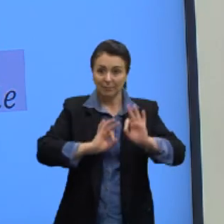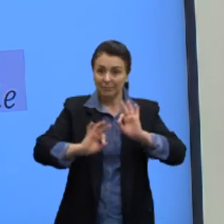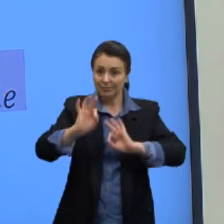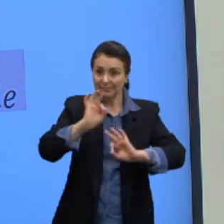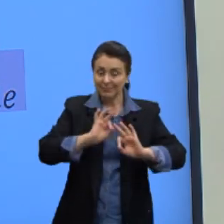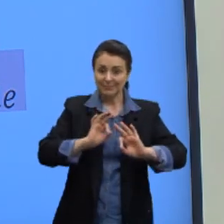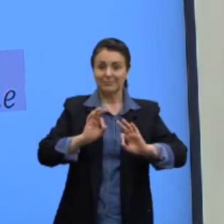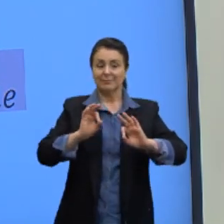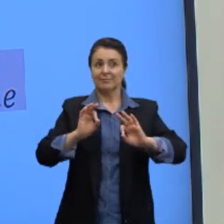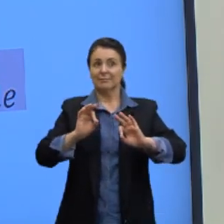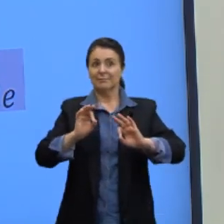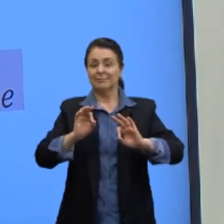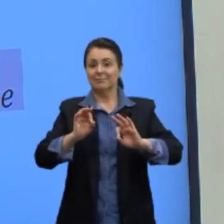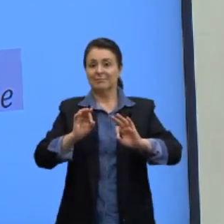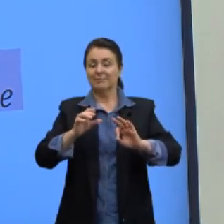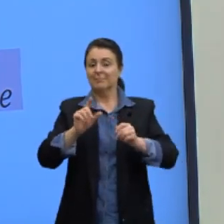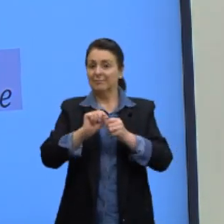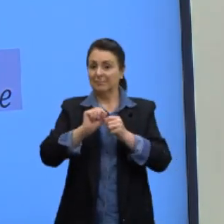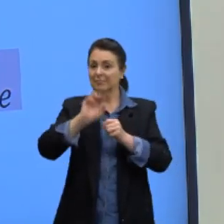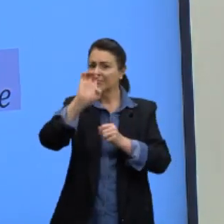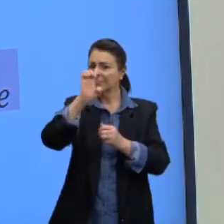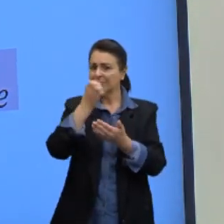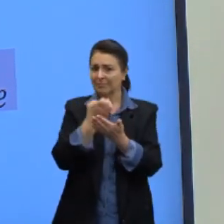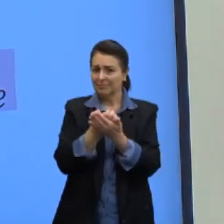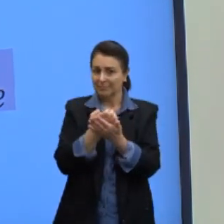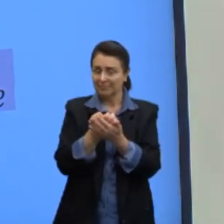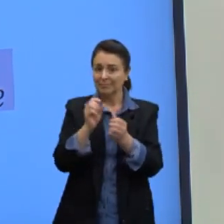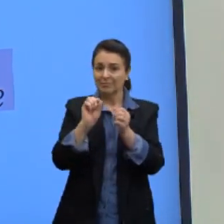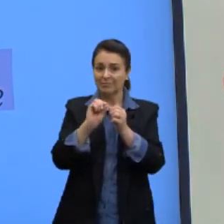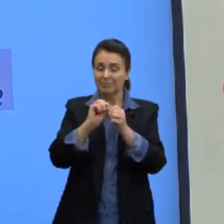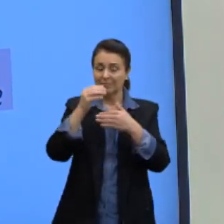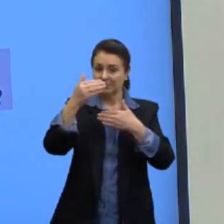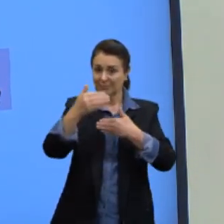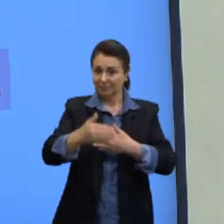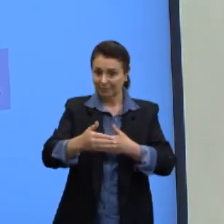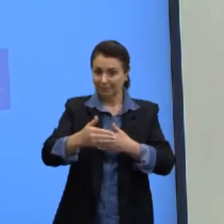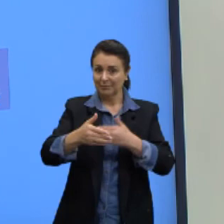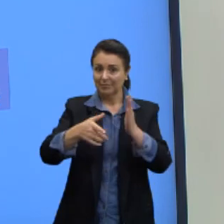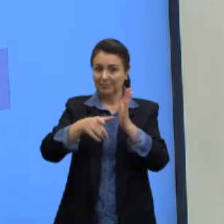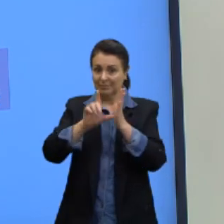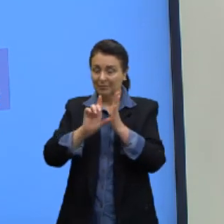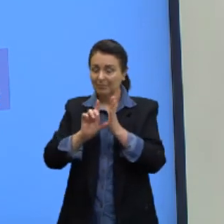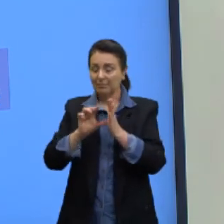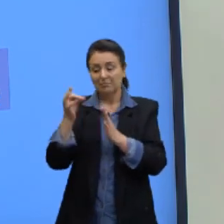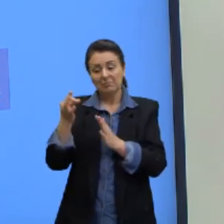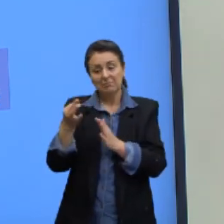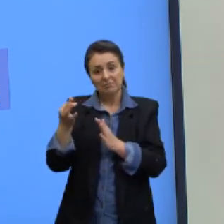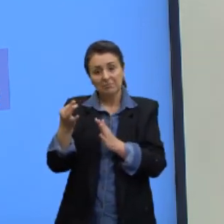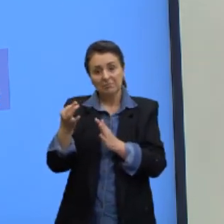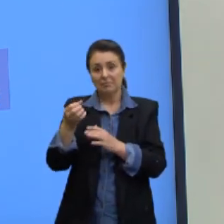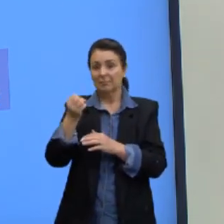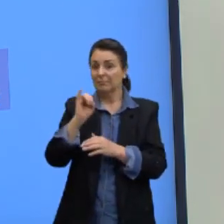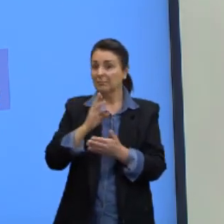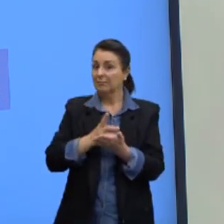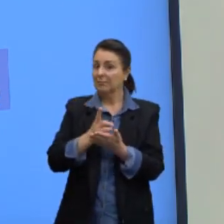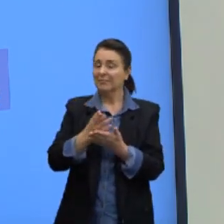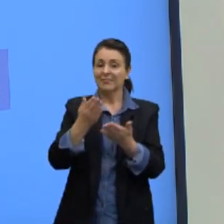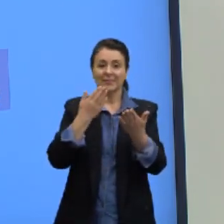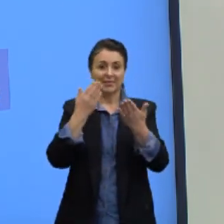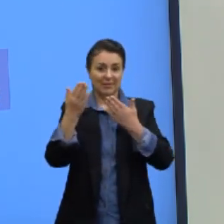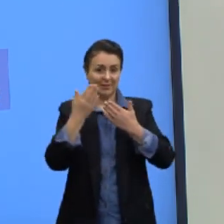tirar dúvidas e fazer os seus exercícios e fazer as provas anteriores, perfeito. Se a dúvida ainda ficou,